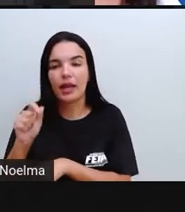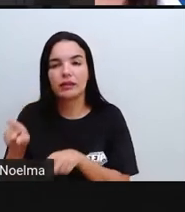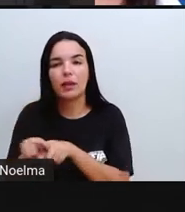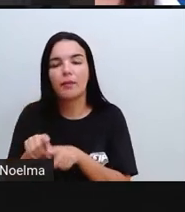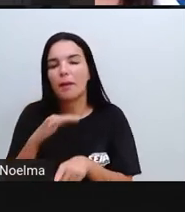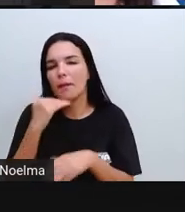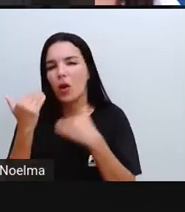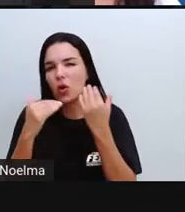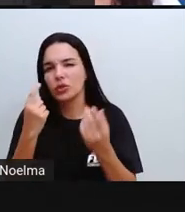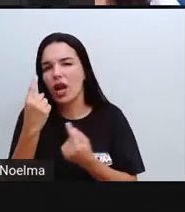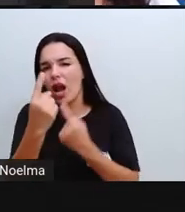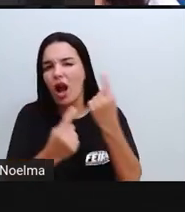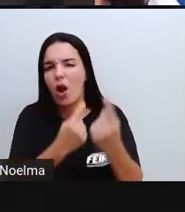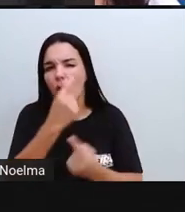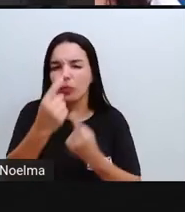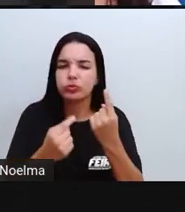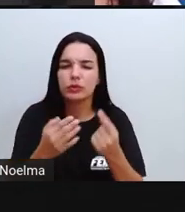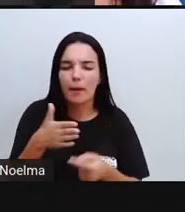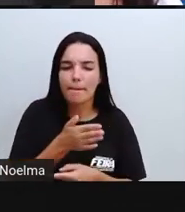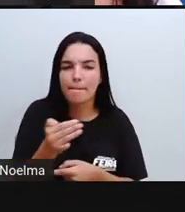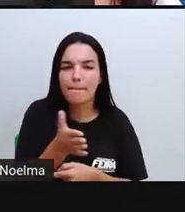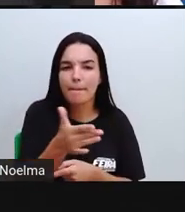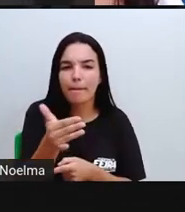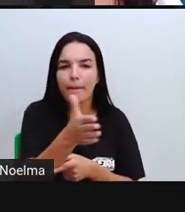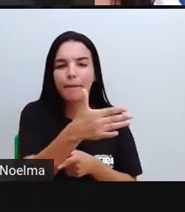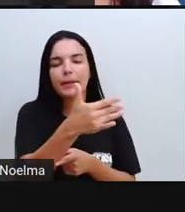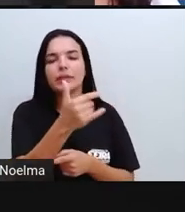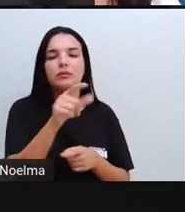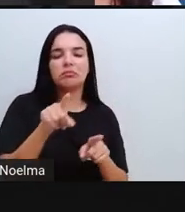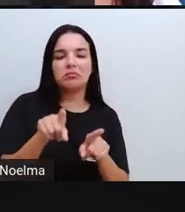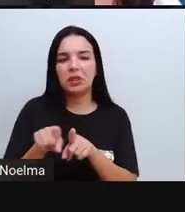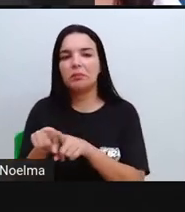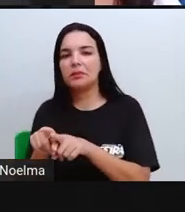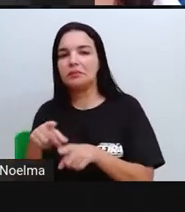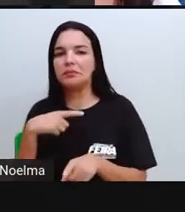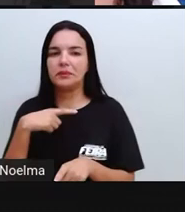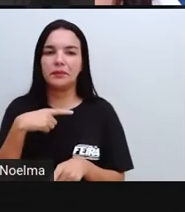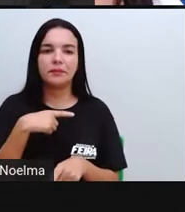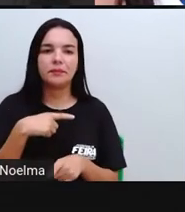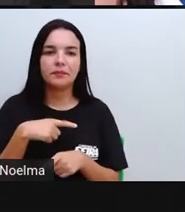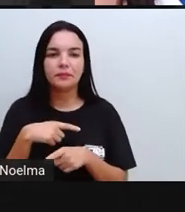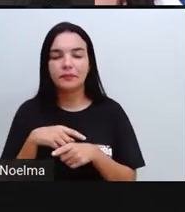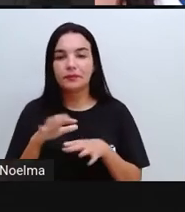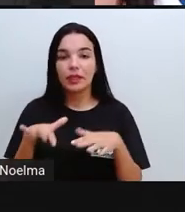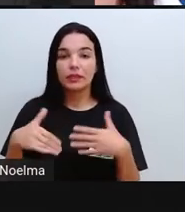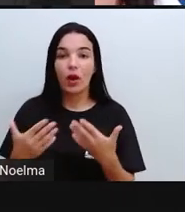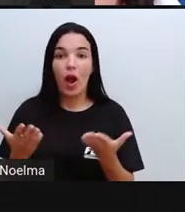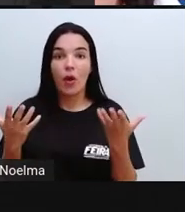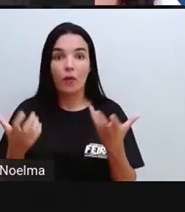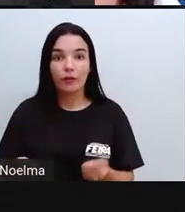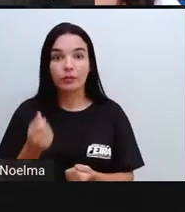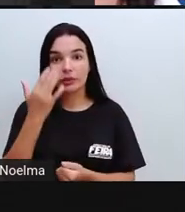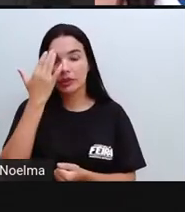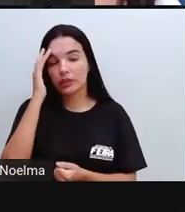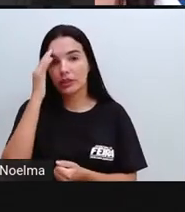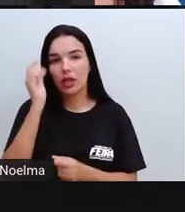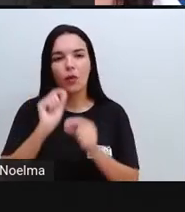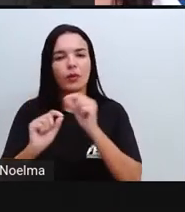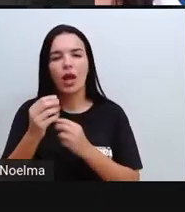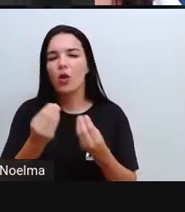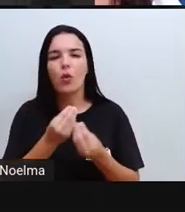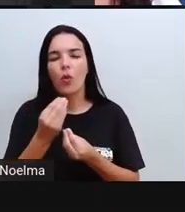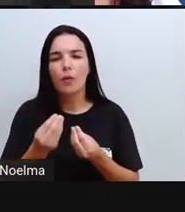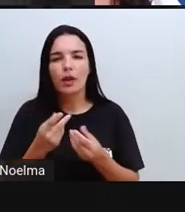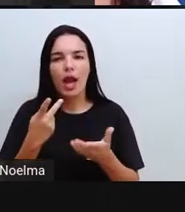traz sim alguns impactos ambientais também, além desses impactos sociais. E vamos entender aqui um pouquinho mais como é que